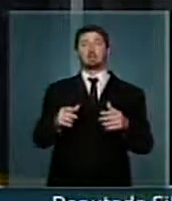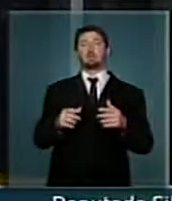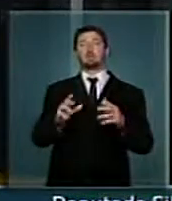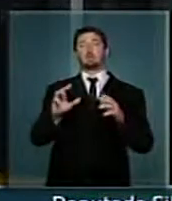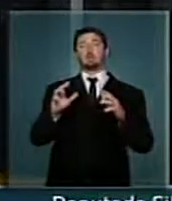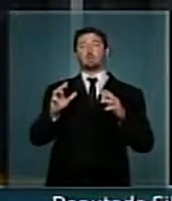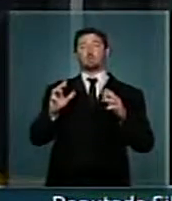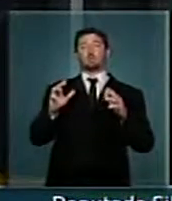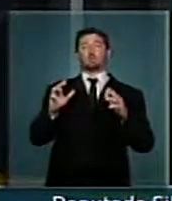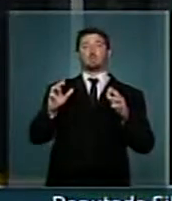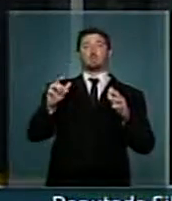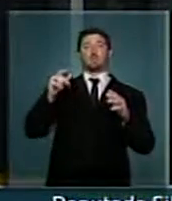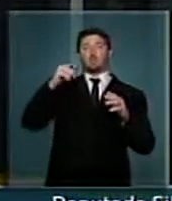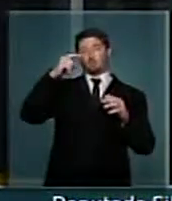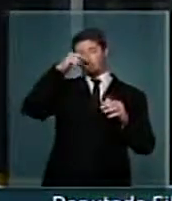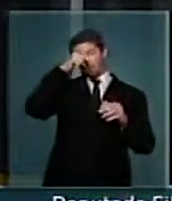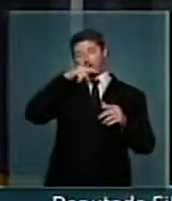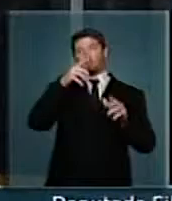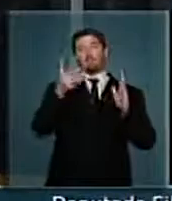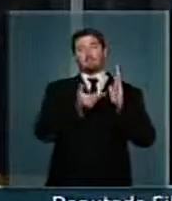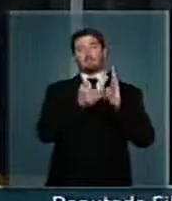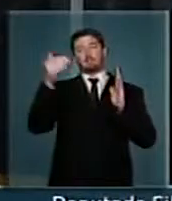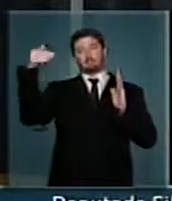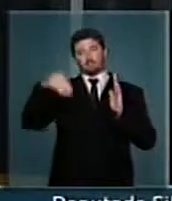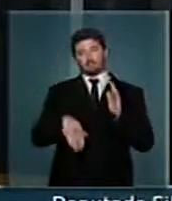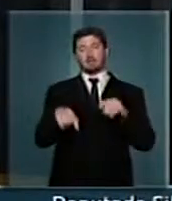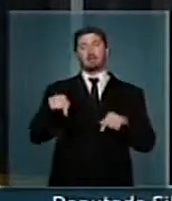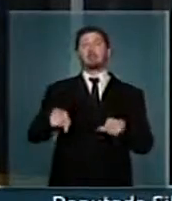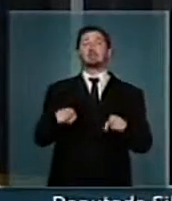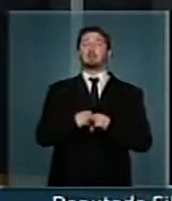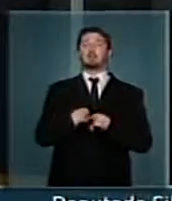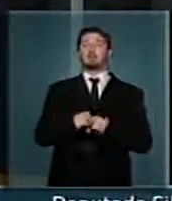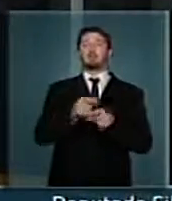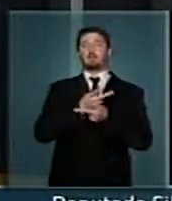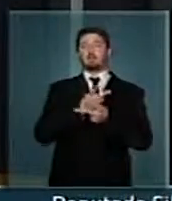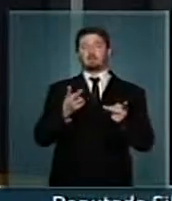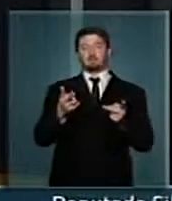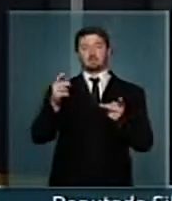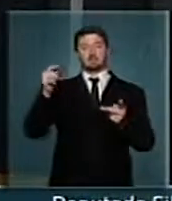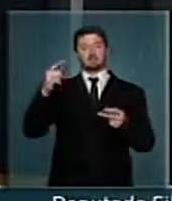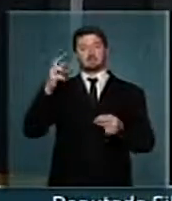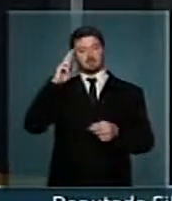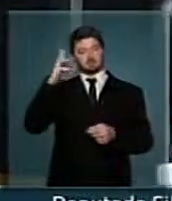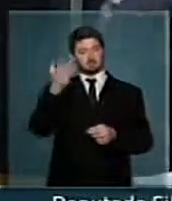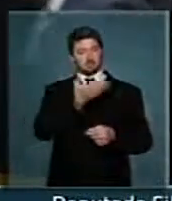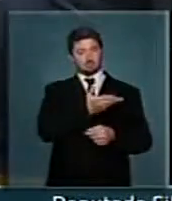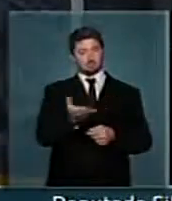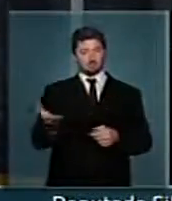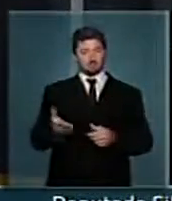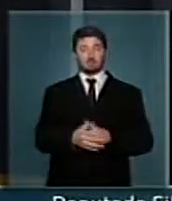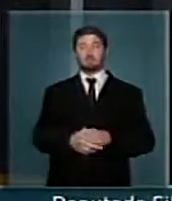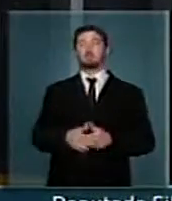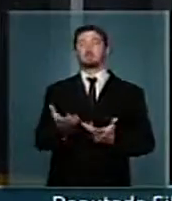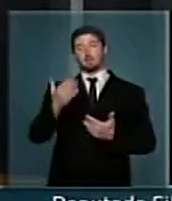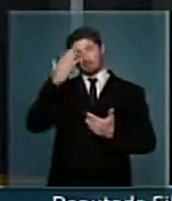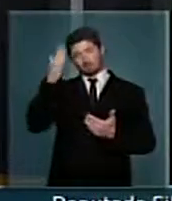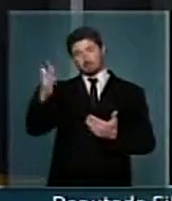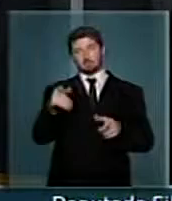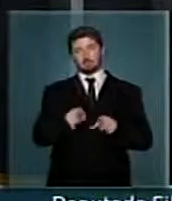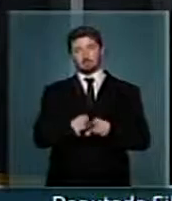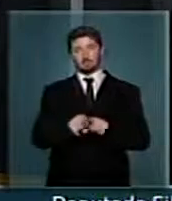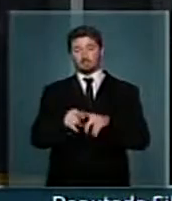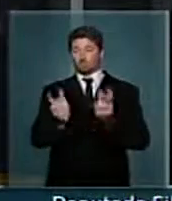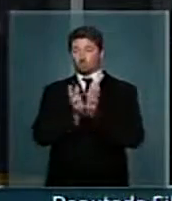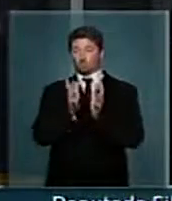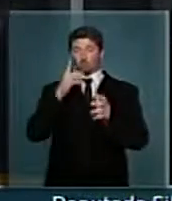para o Brasil, no mês de novembro, do qual, com certeza, fará uma visita à vossa excelência. Então, quero agradecer aqui, em nome do